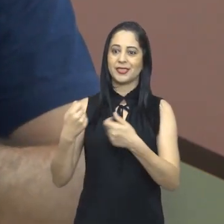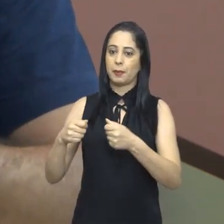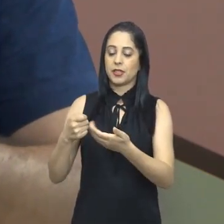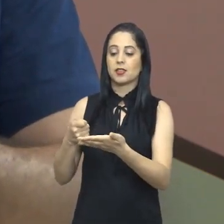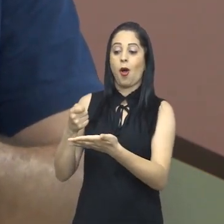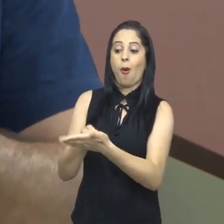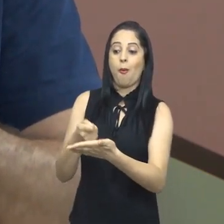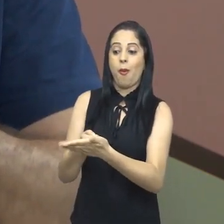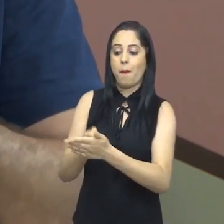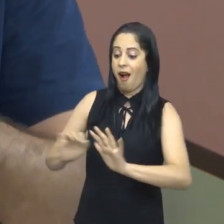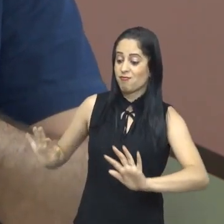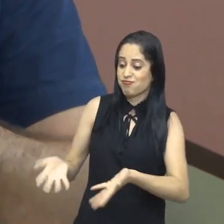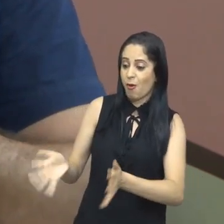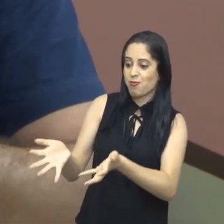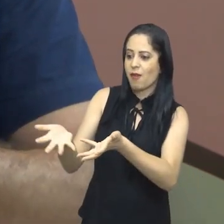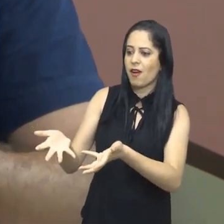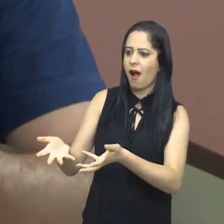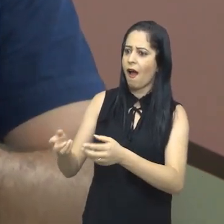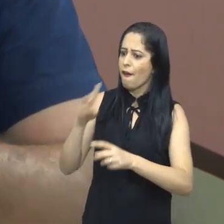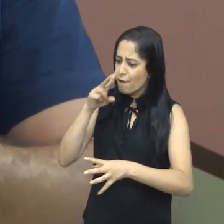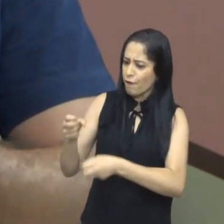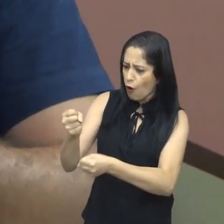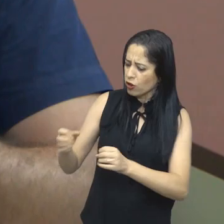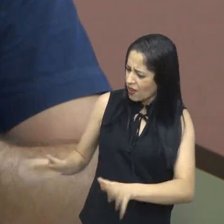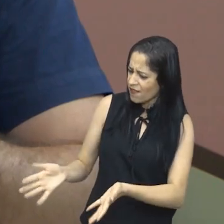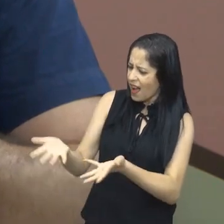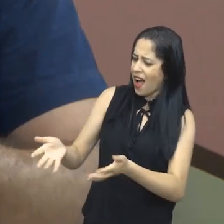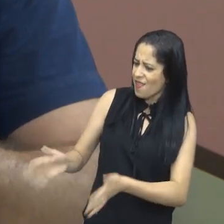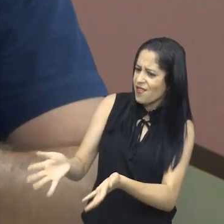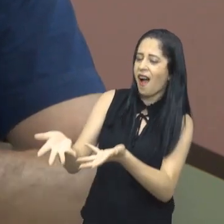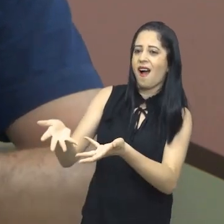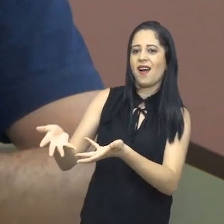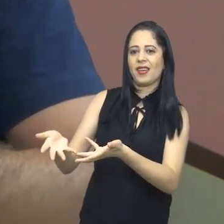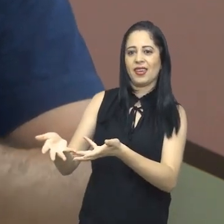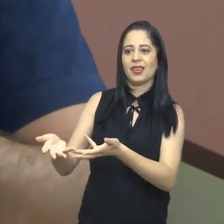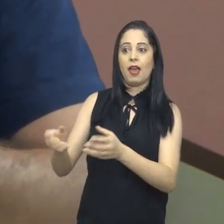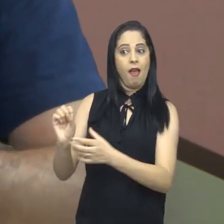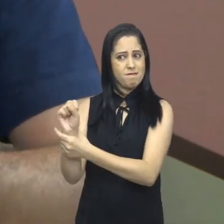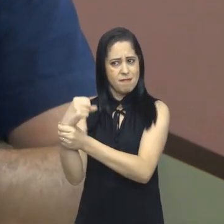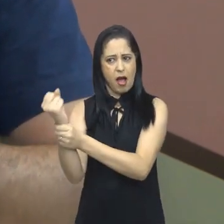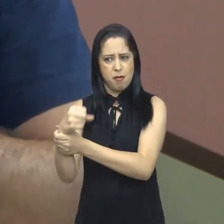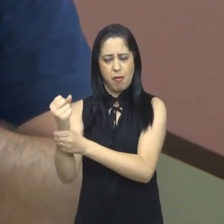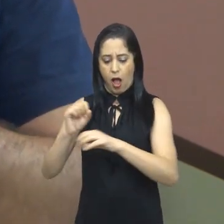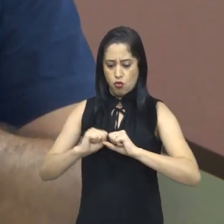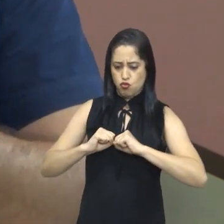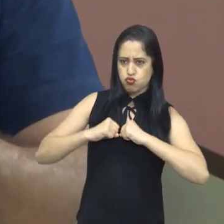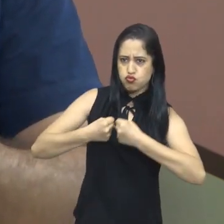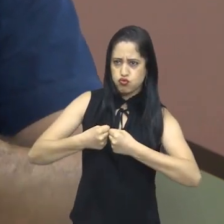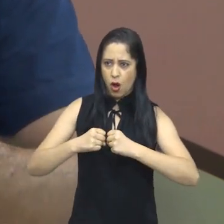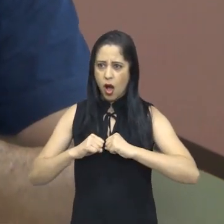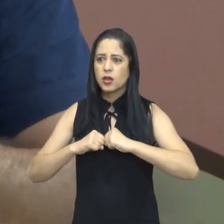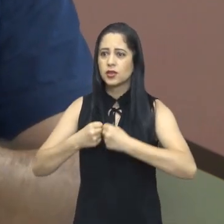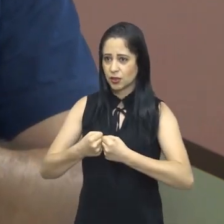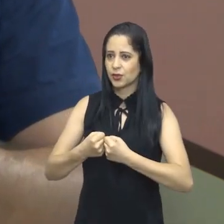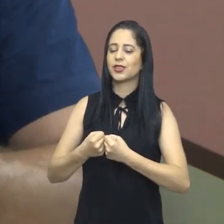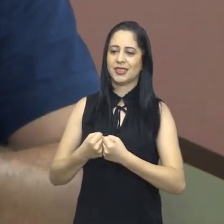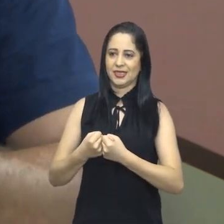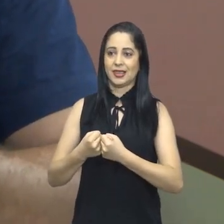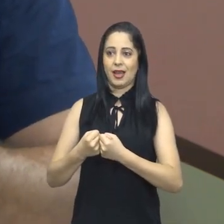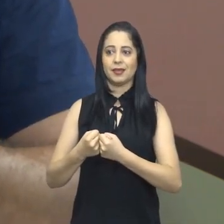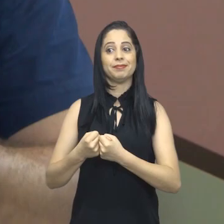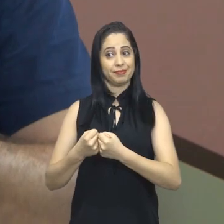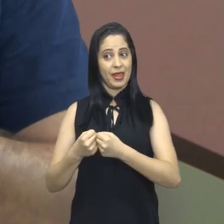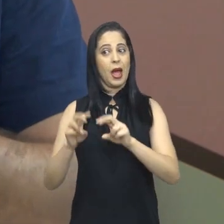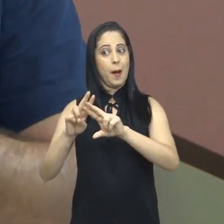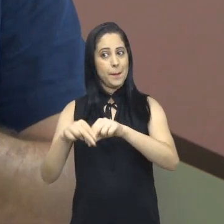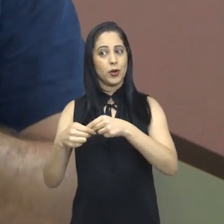do paciente força, às vezes suar a camisa mesmo, né? Então, o fisioterapeuta especial, ele tem um papel